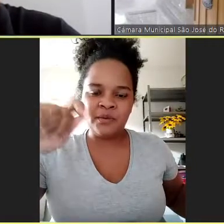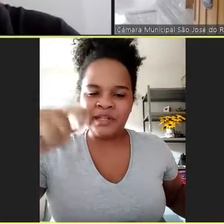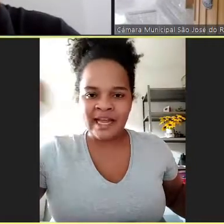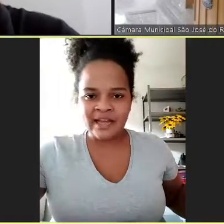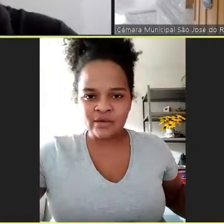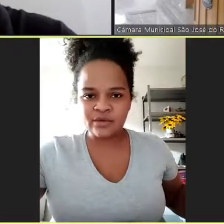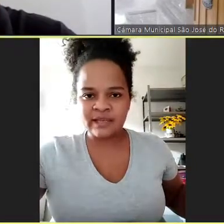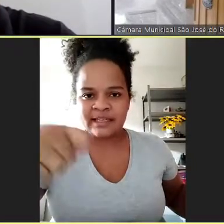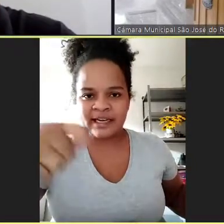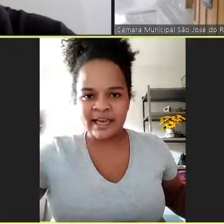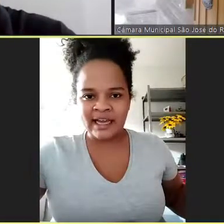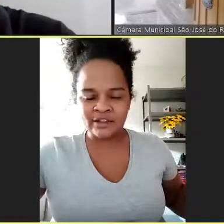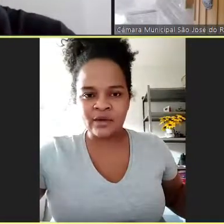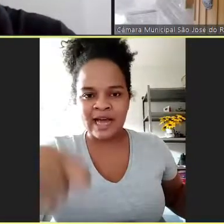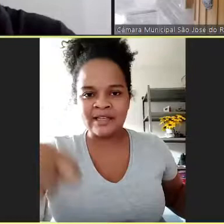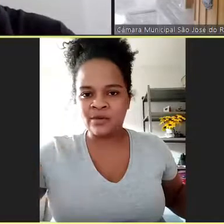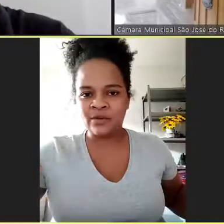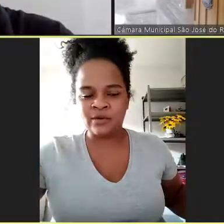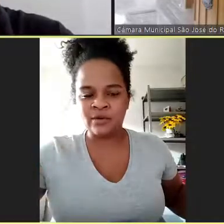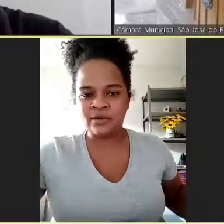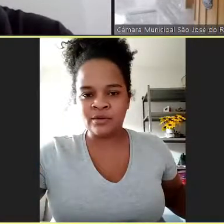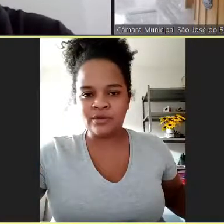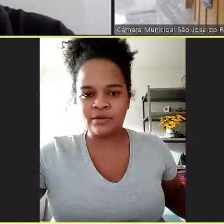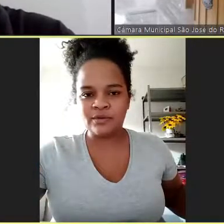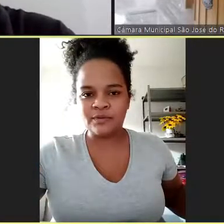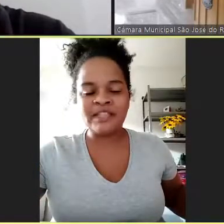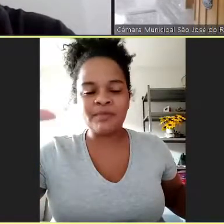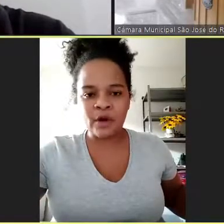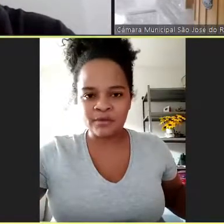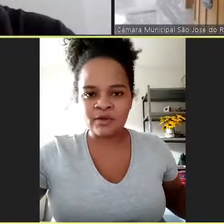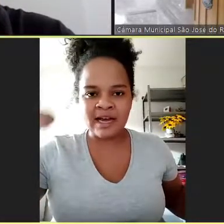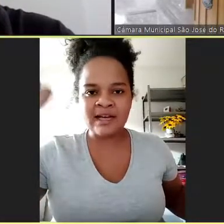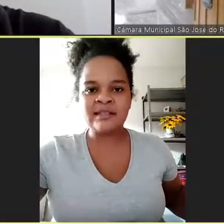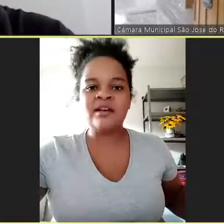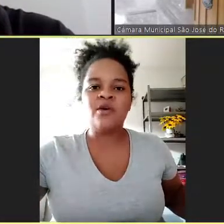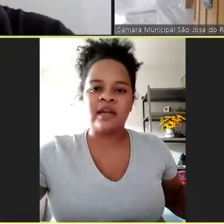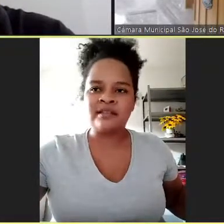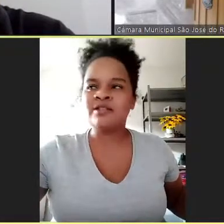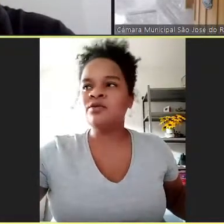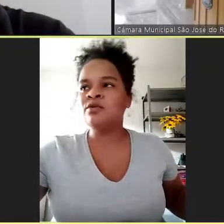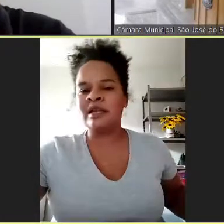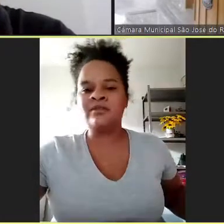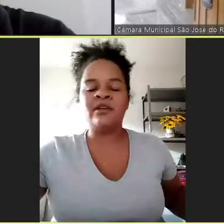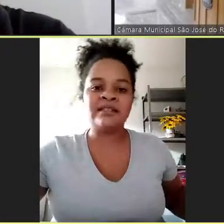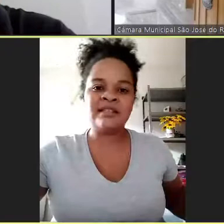um endereço na internet do Cade ou do... mais próximo da sua casa. O Cade Cacuço, o Cade Vale, o Cade Centro.